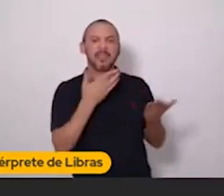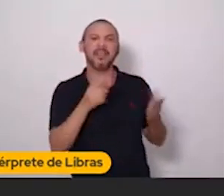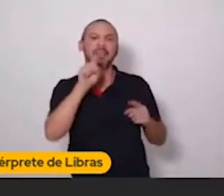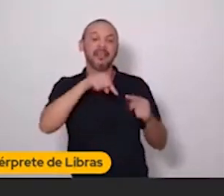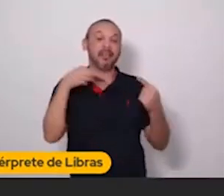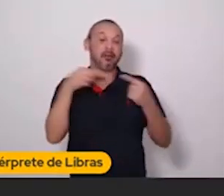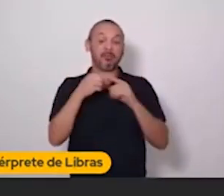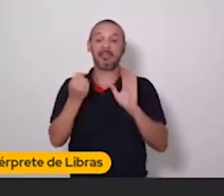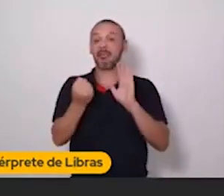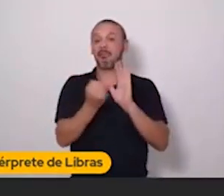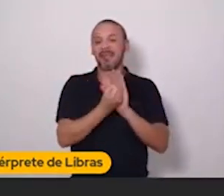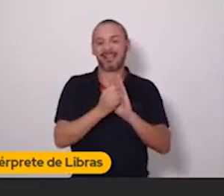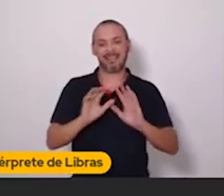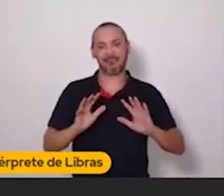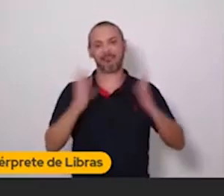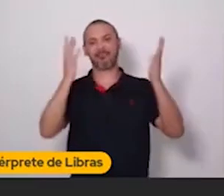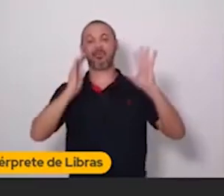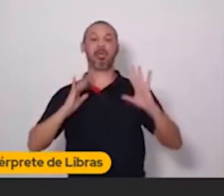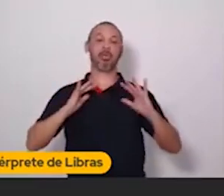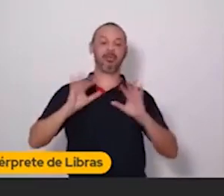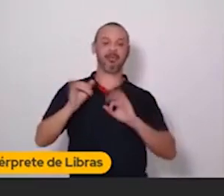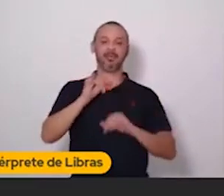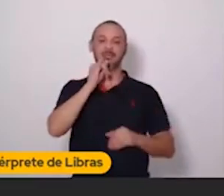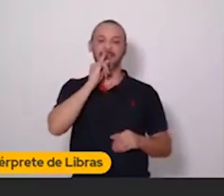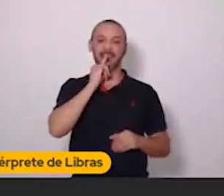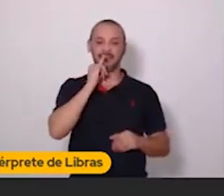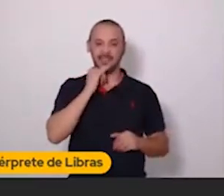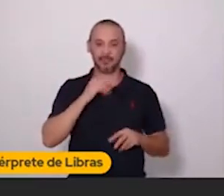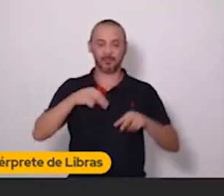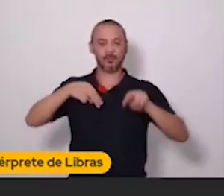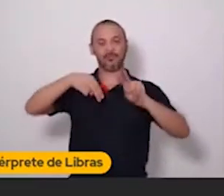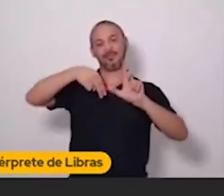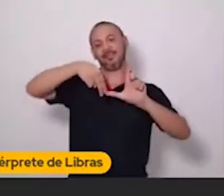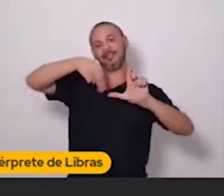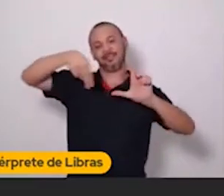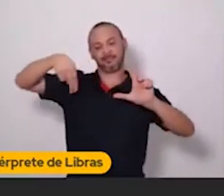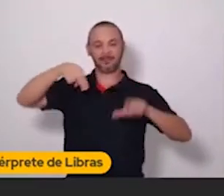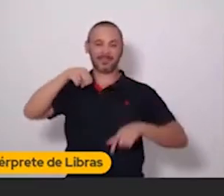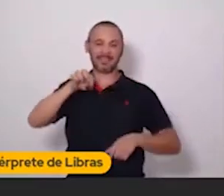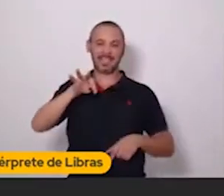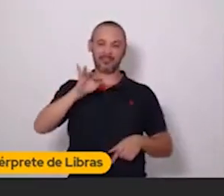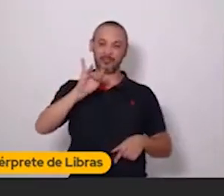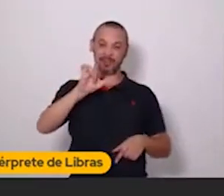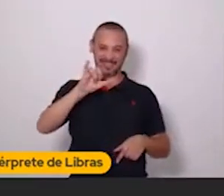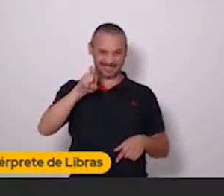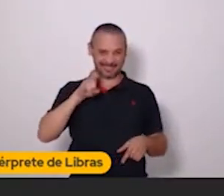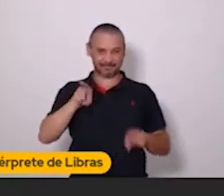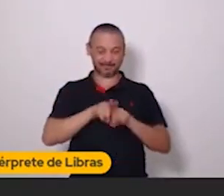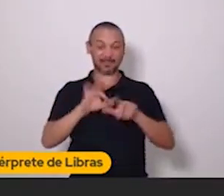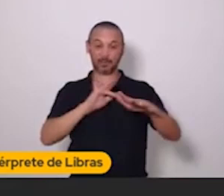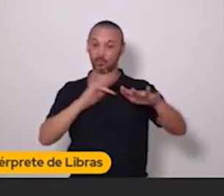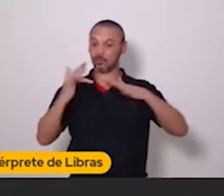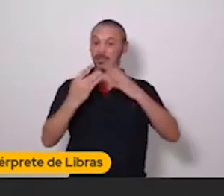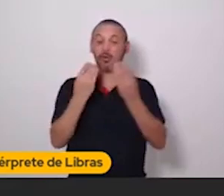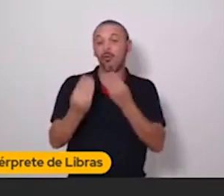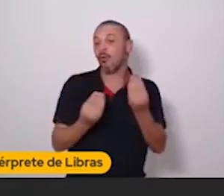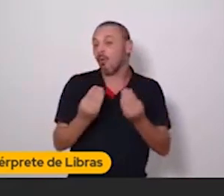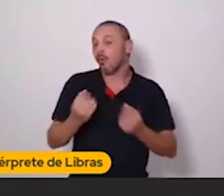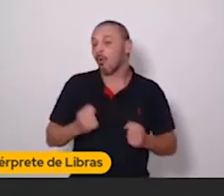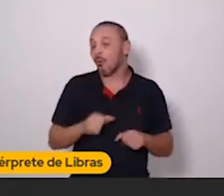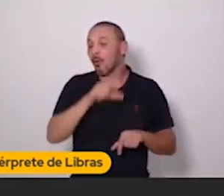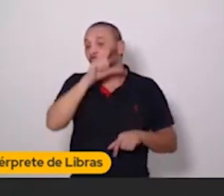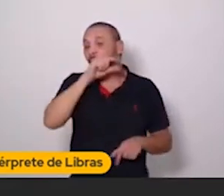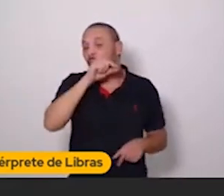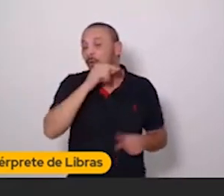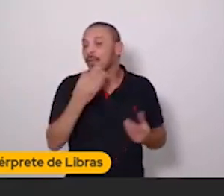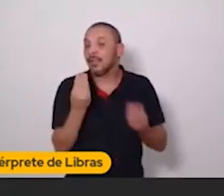bem despojadas mesmo. Por exemplo, a Netflix no Twitter, ela usa dessa rede social. Ela